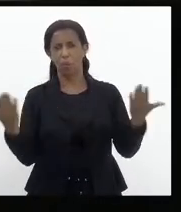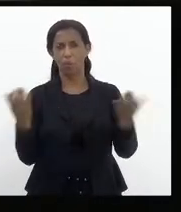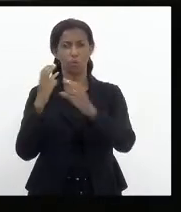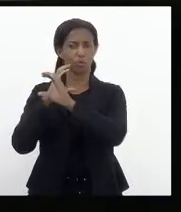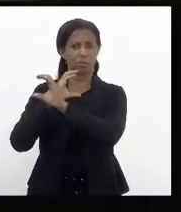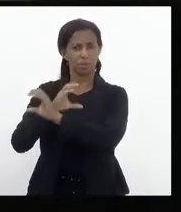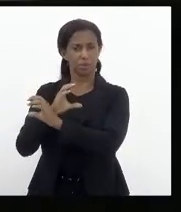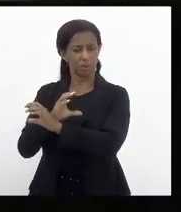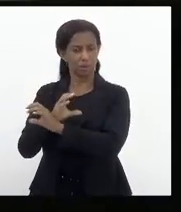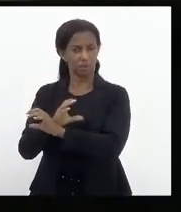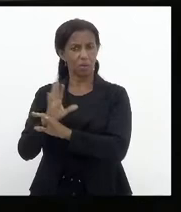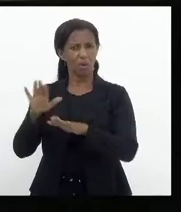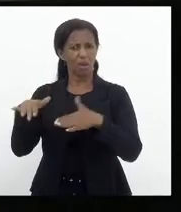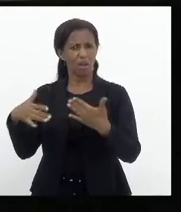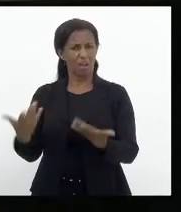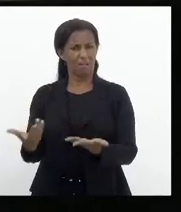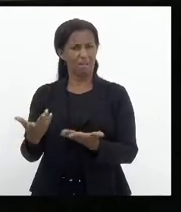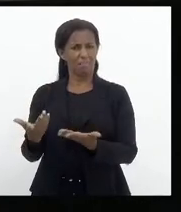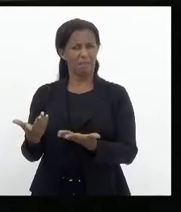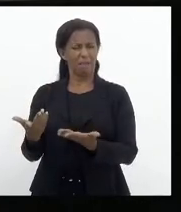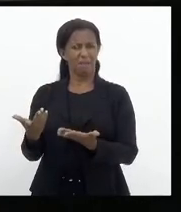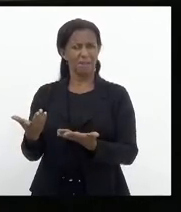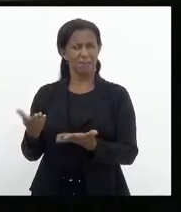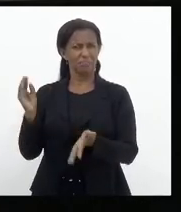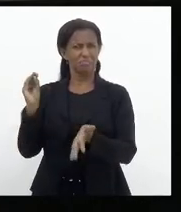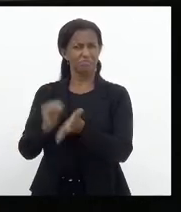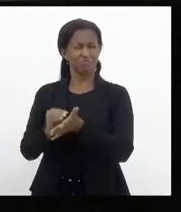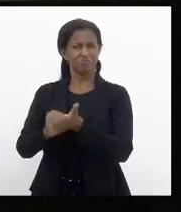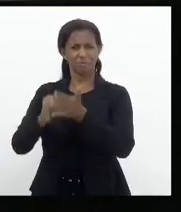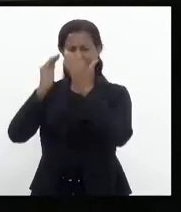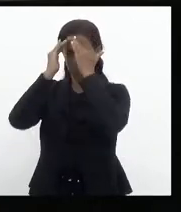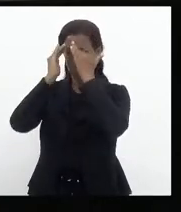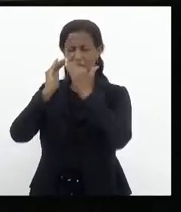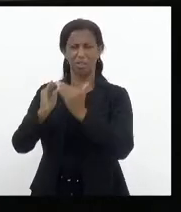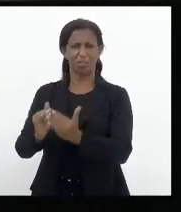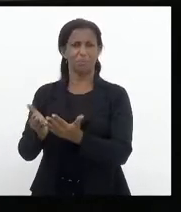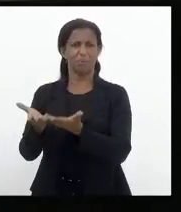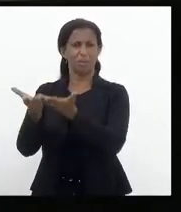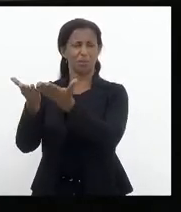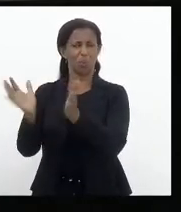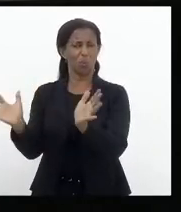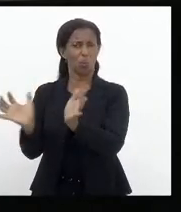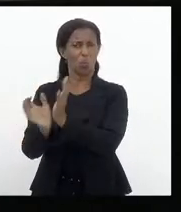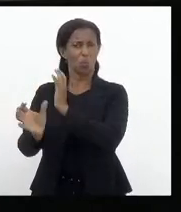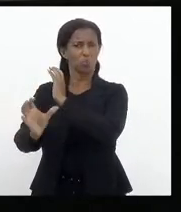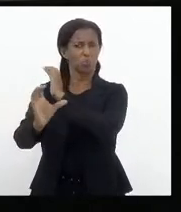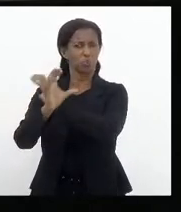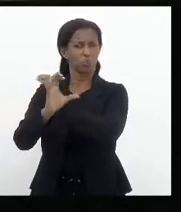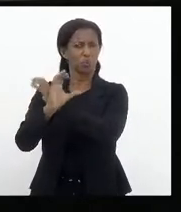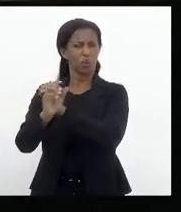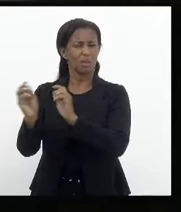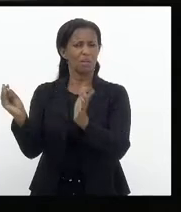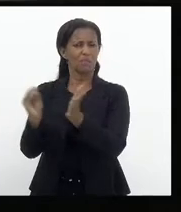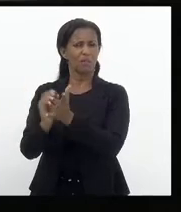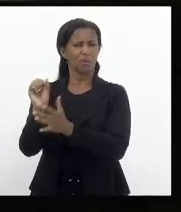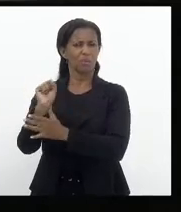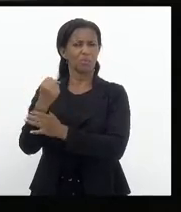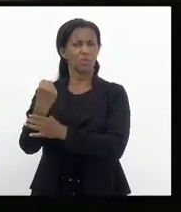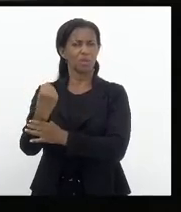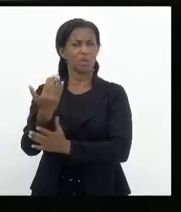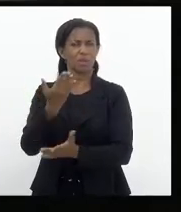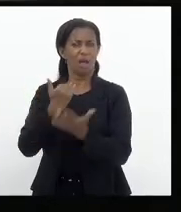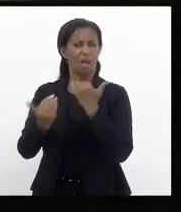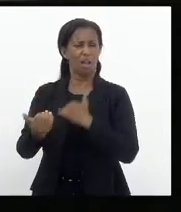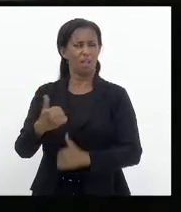além de um ato de desconsideração e de respeito, é também um ato de insegurança alimentar.